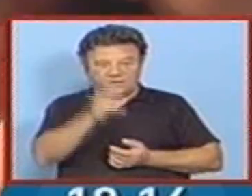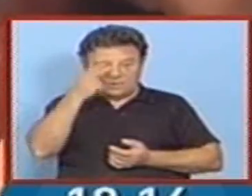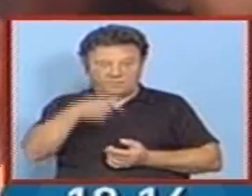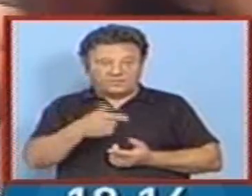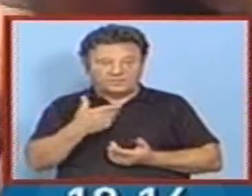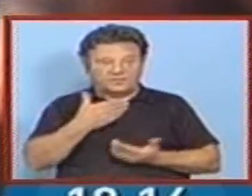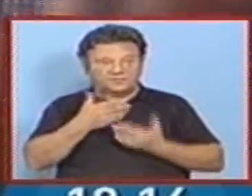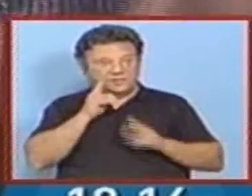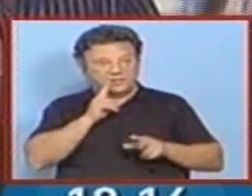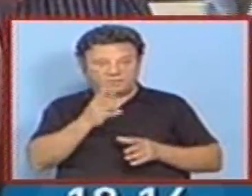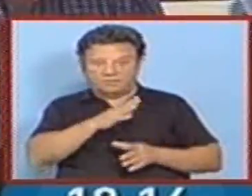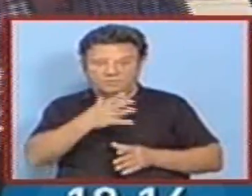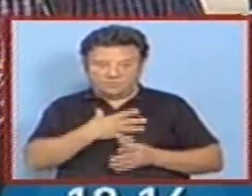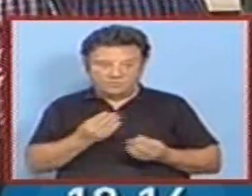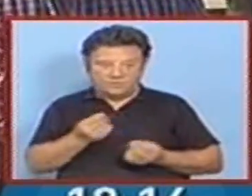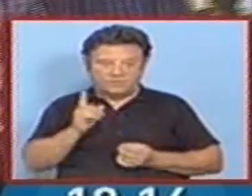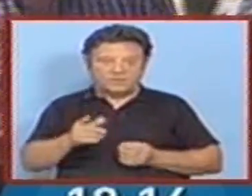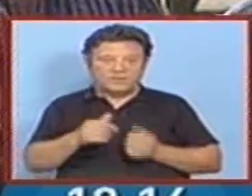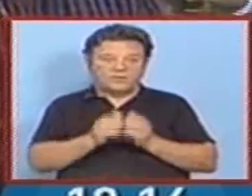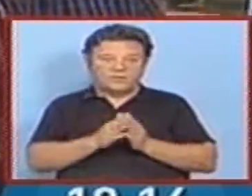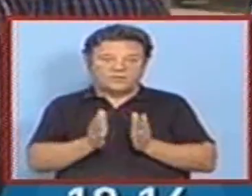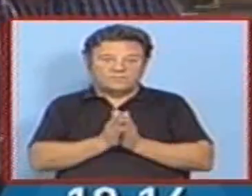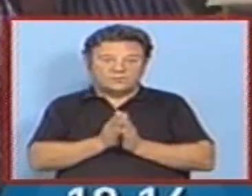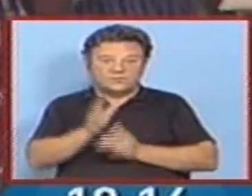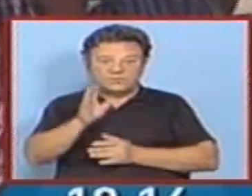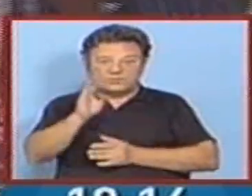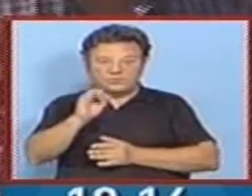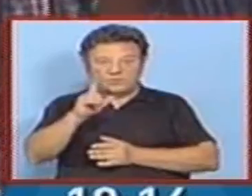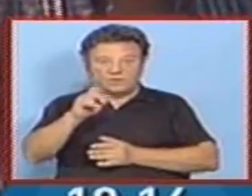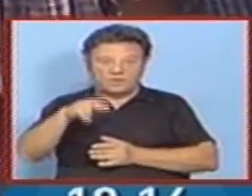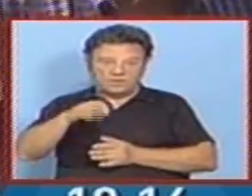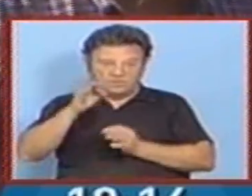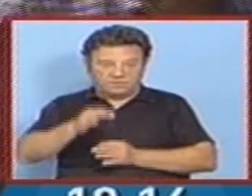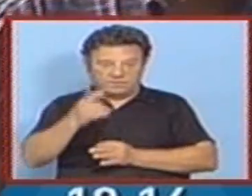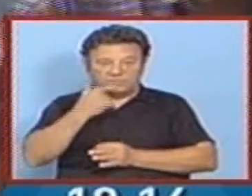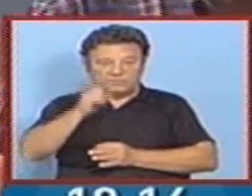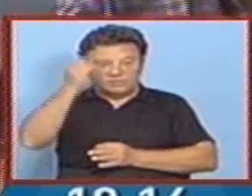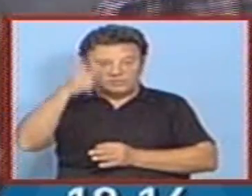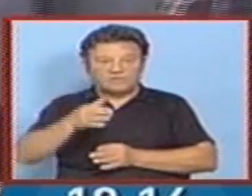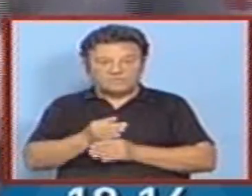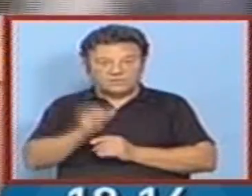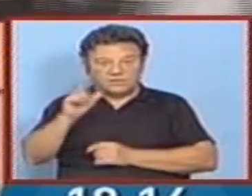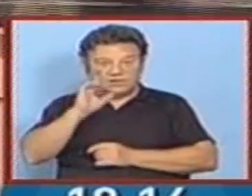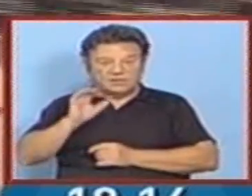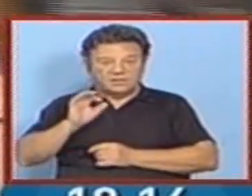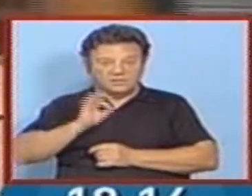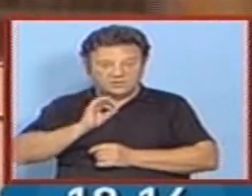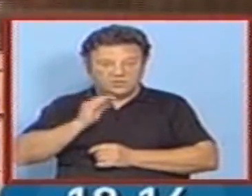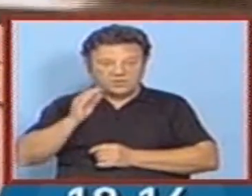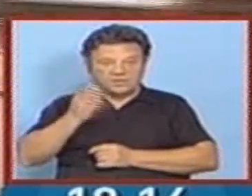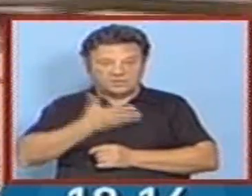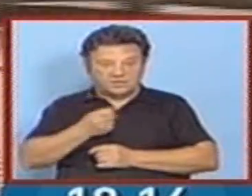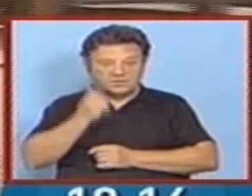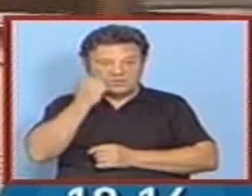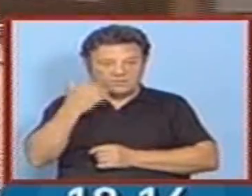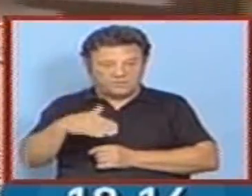Temos a Prostissão Solene, porque não podemos esquecer que estas festas são as festas de Nossa Senhora das Dores. Na segunda-feira decorrerá então a